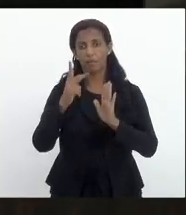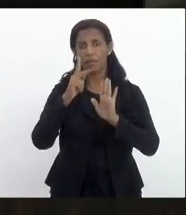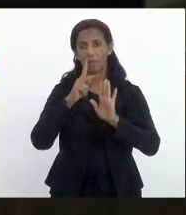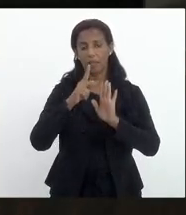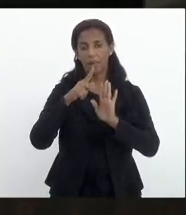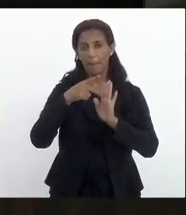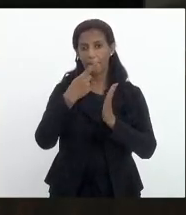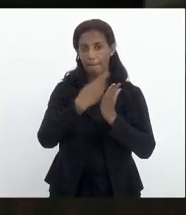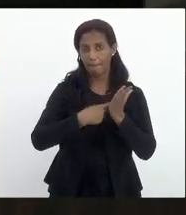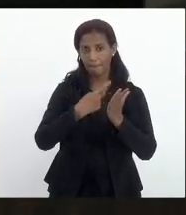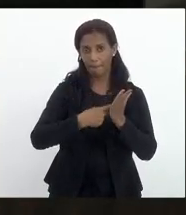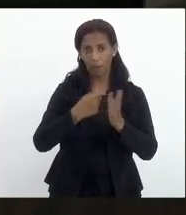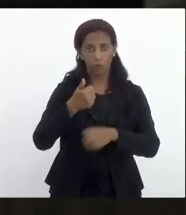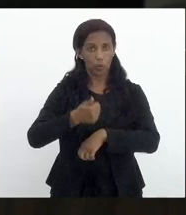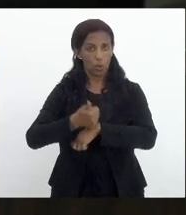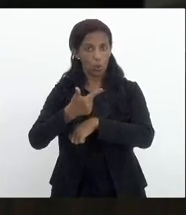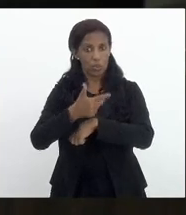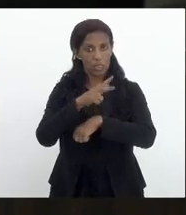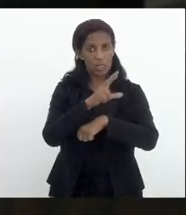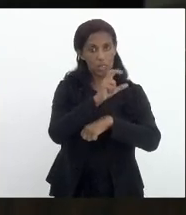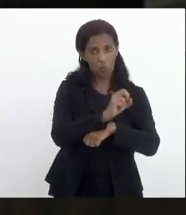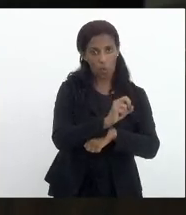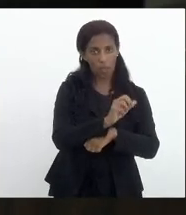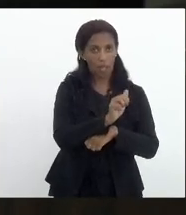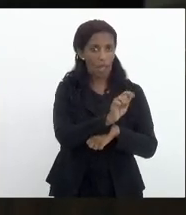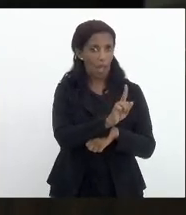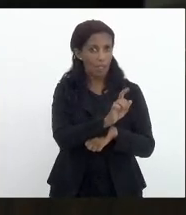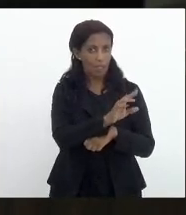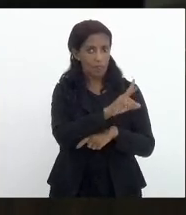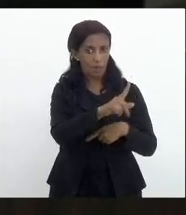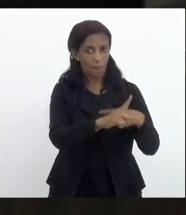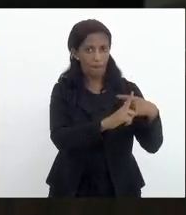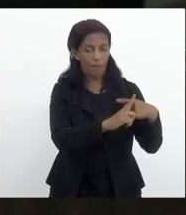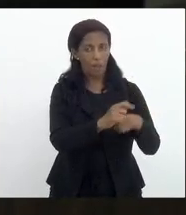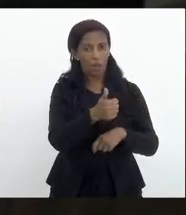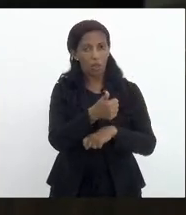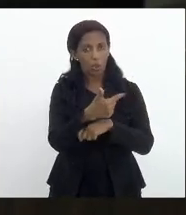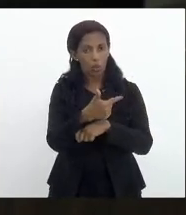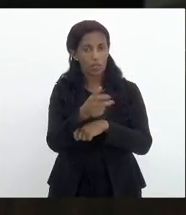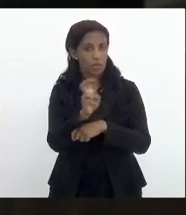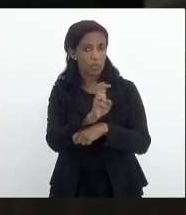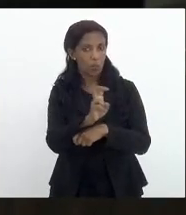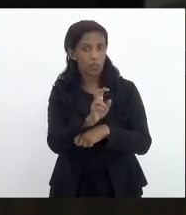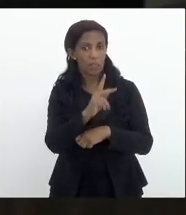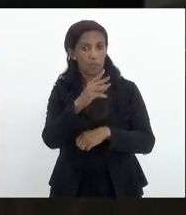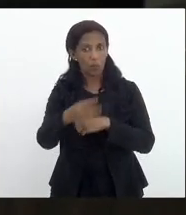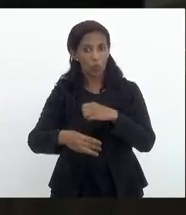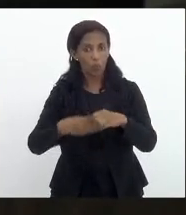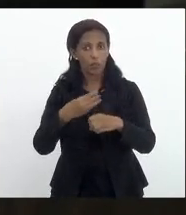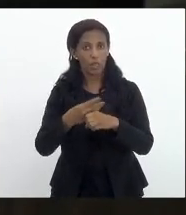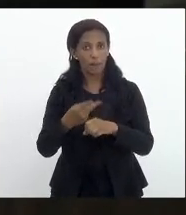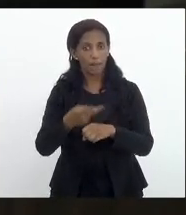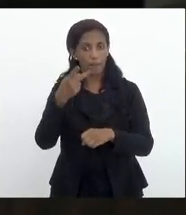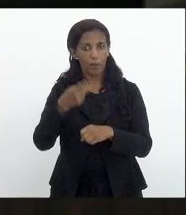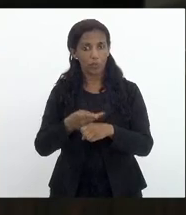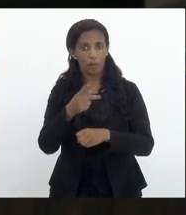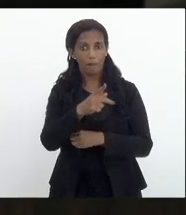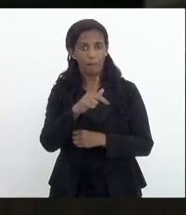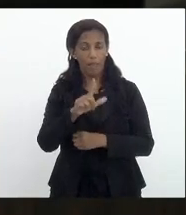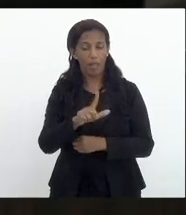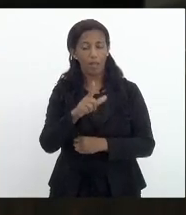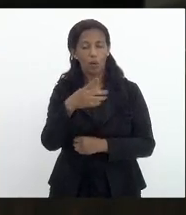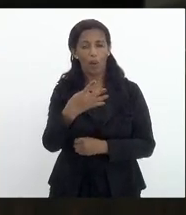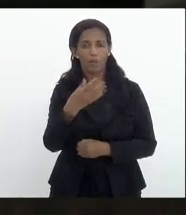12h55. Então, 12h50, adesão. 12h55, triênio e o projeto de lei 4680,